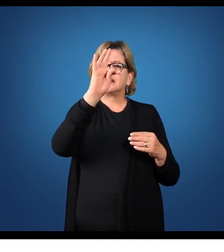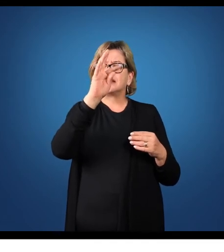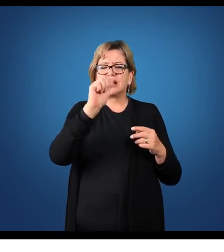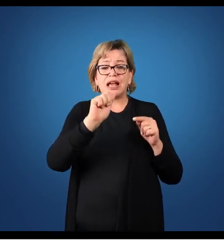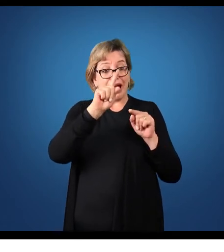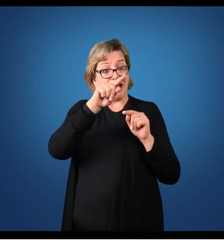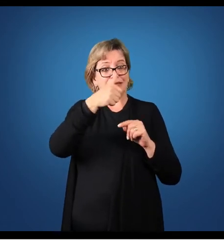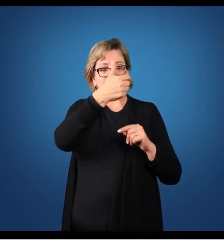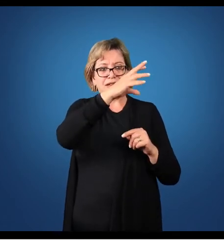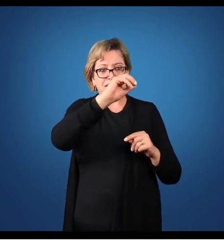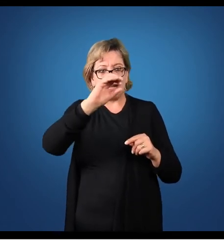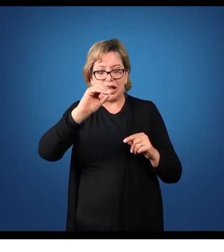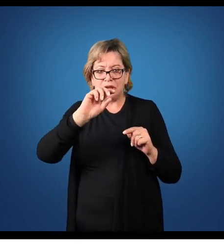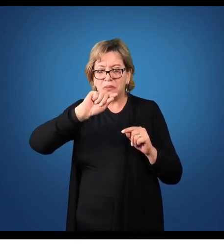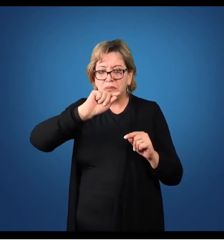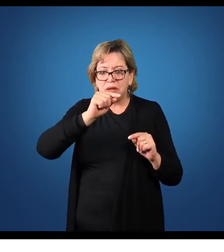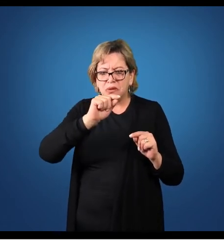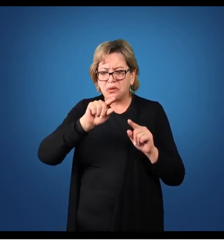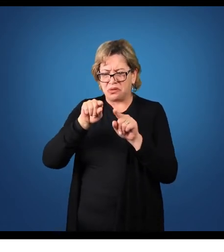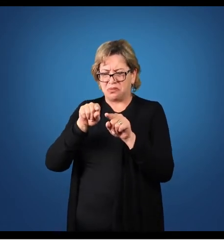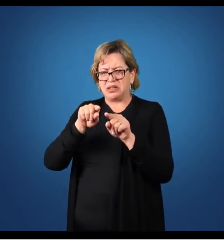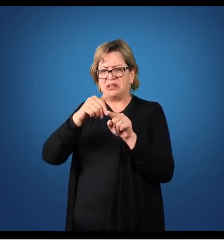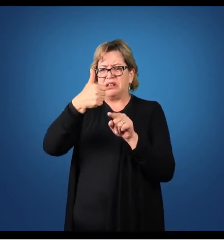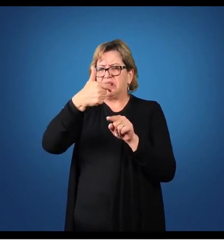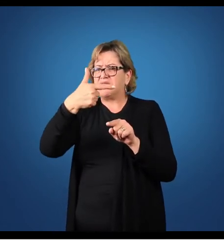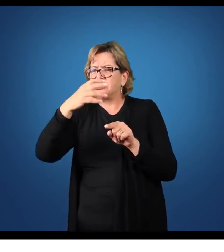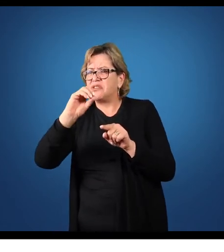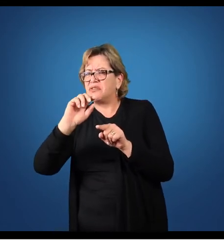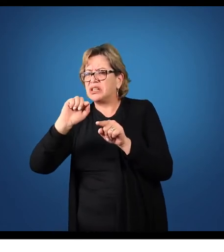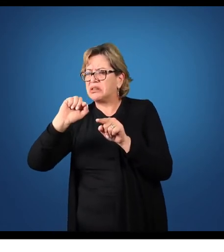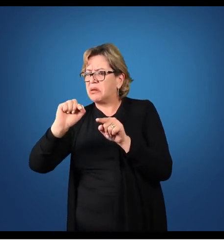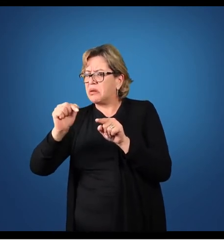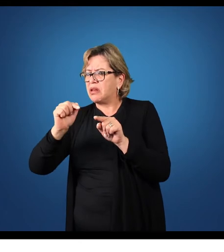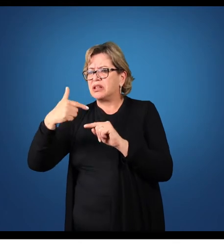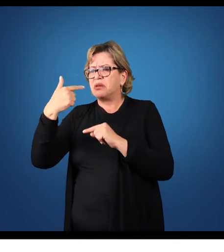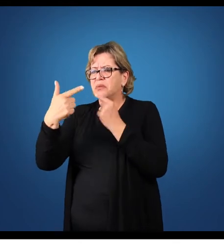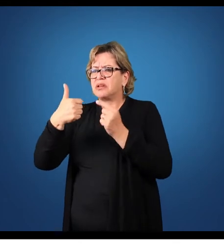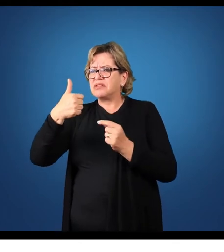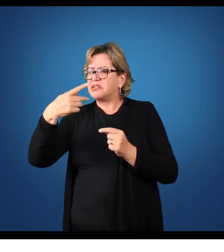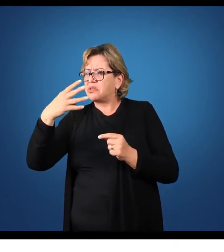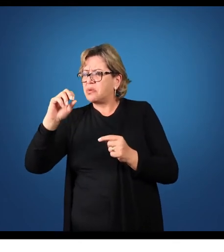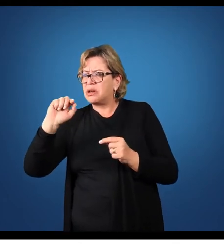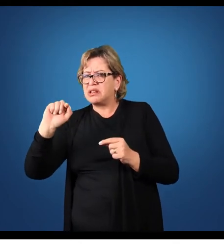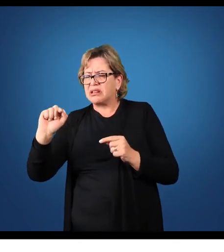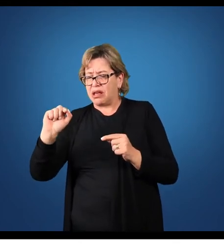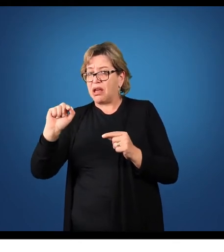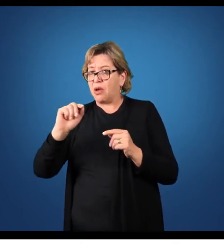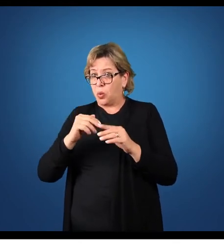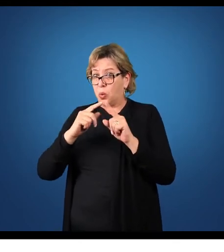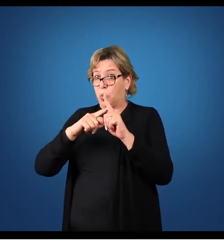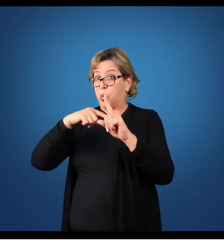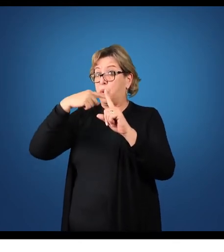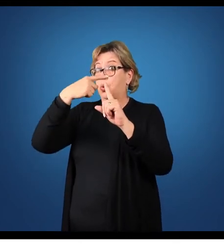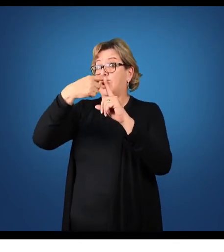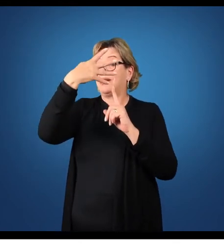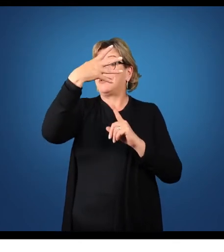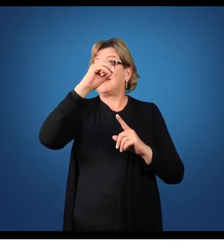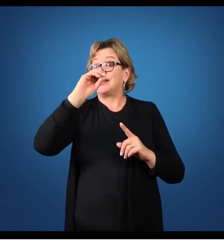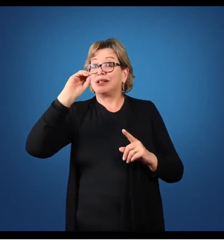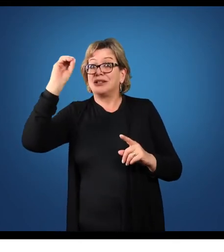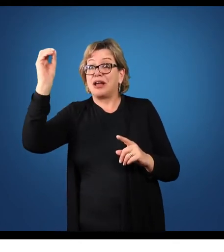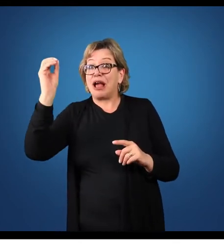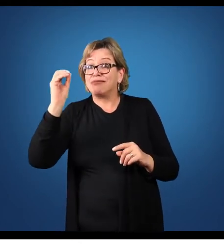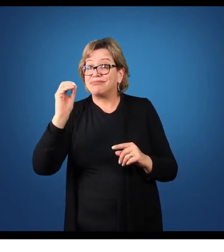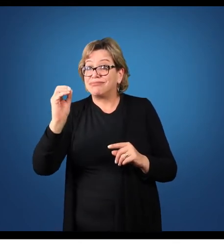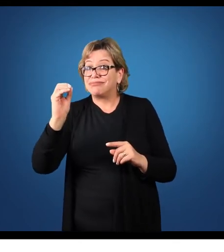de 100 mil, passou para 120, passou para 140. Nós tivemos um acréscimo de 40% em 2017,